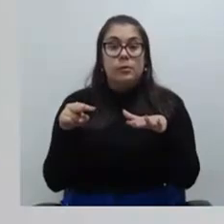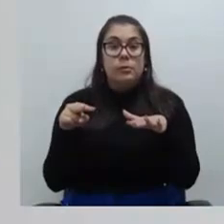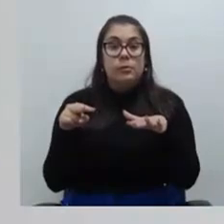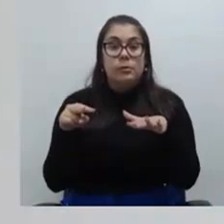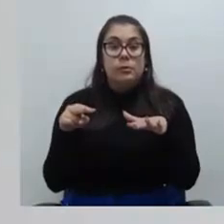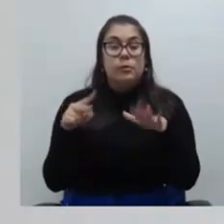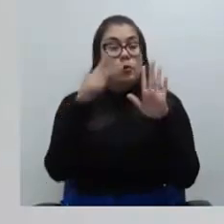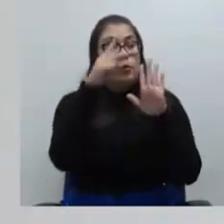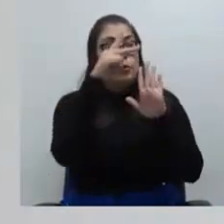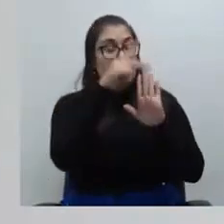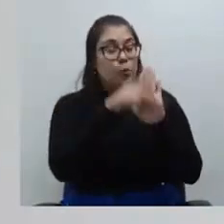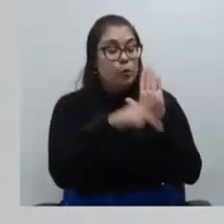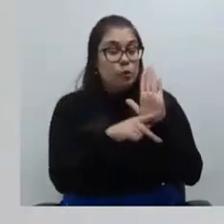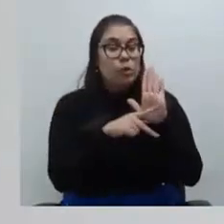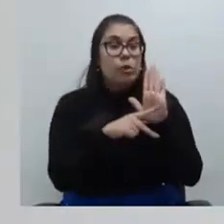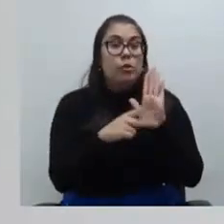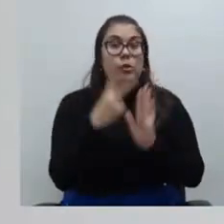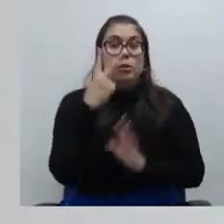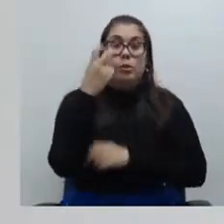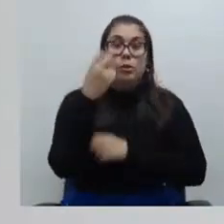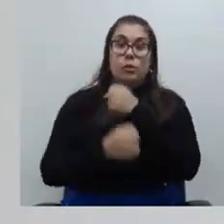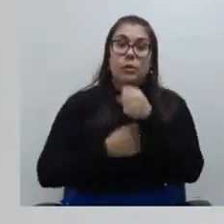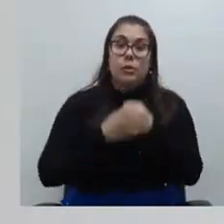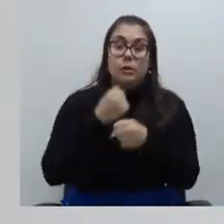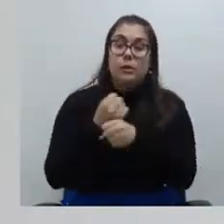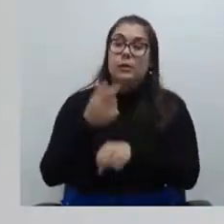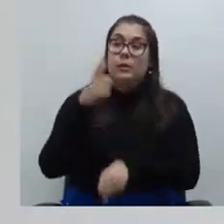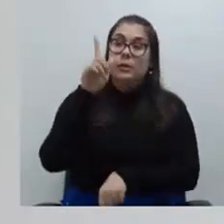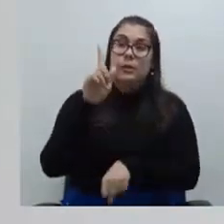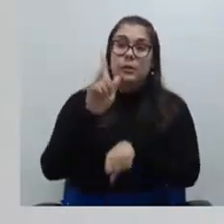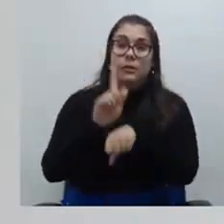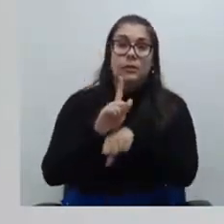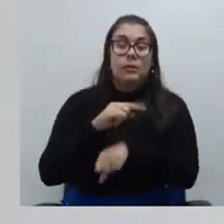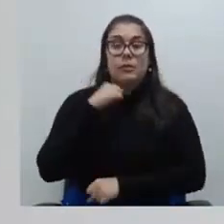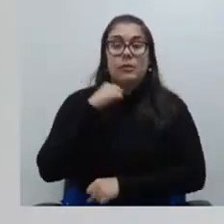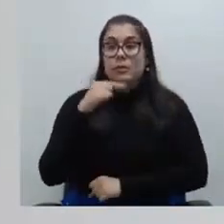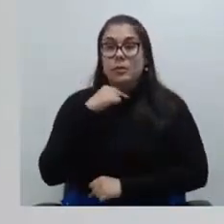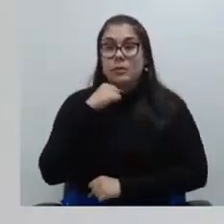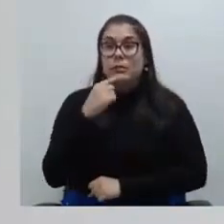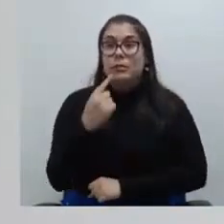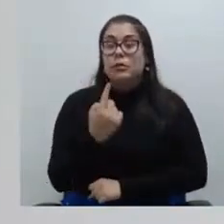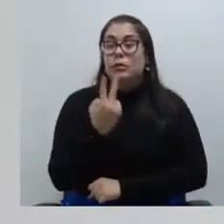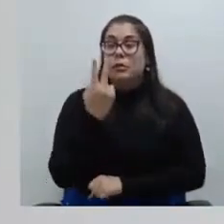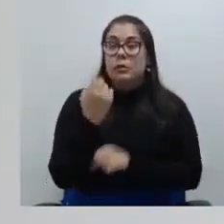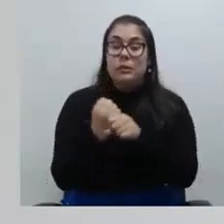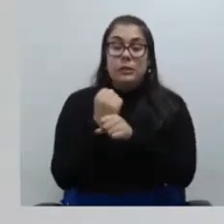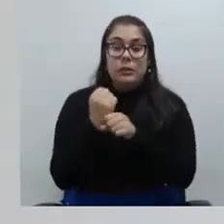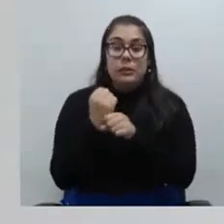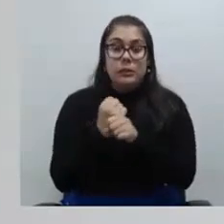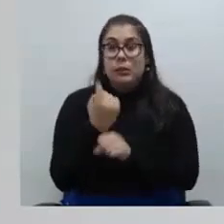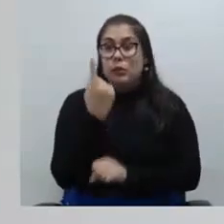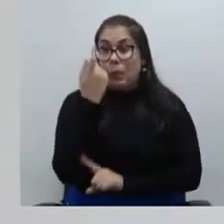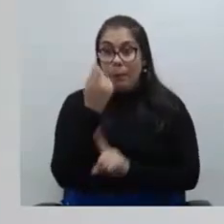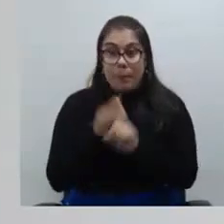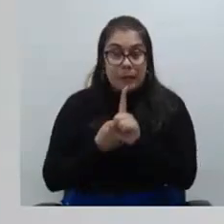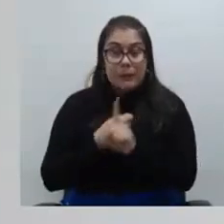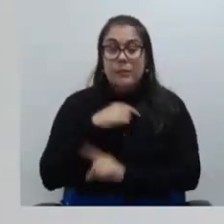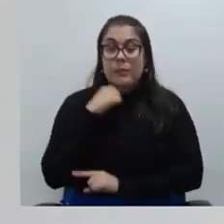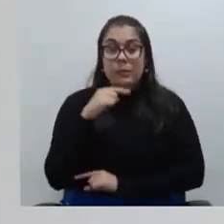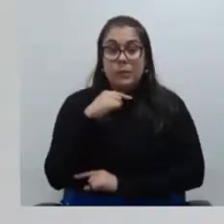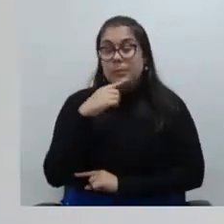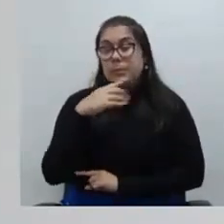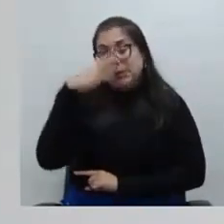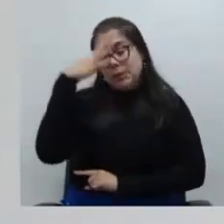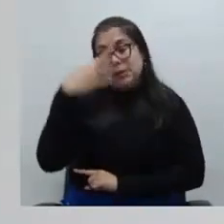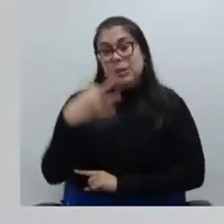um projeto apresentado para dois anos de gestão que não dá para a gente apresentar dois anos de gestão em um mês mas tenho